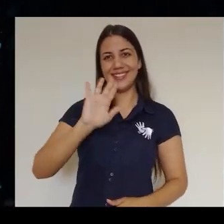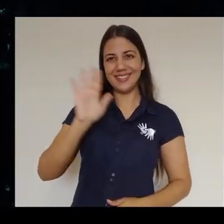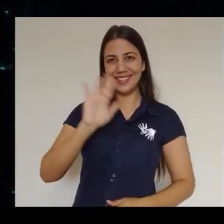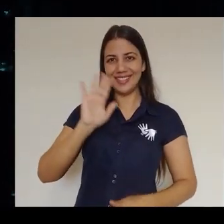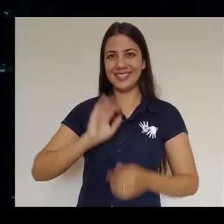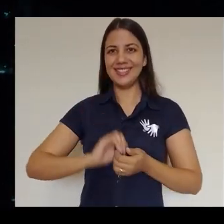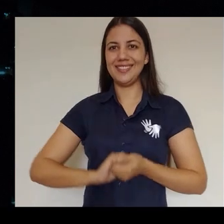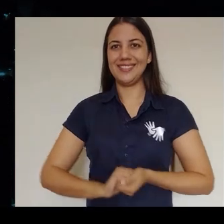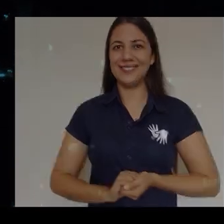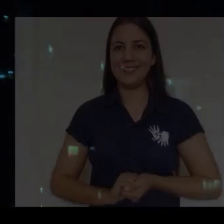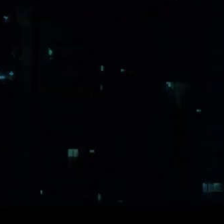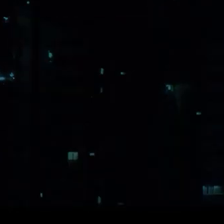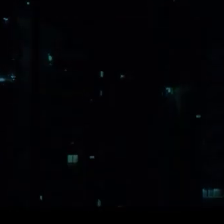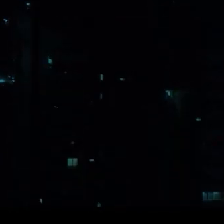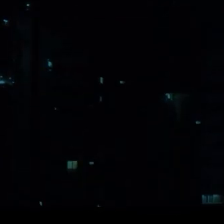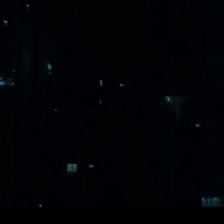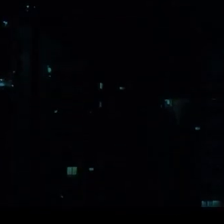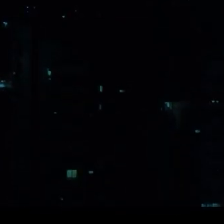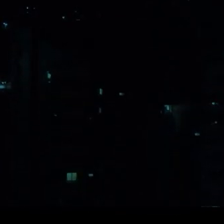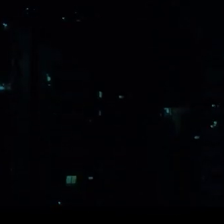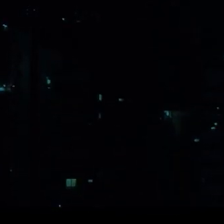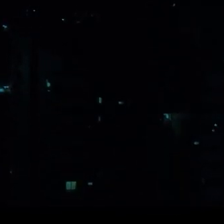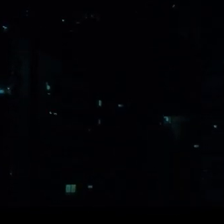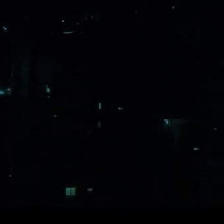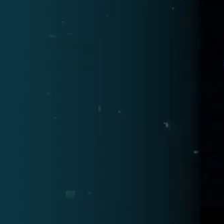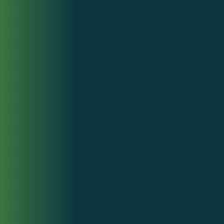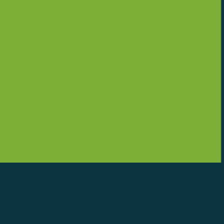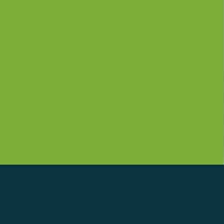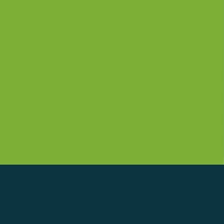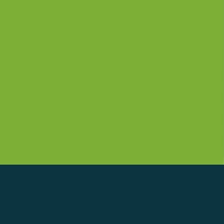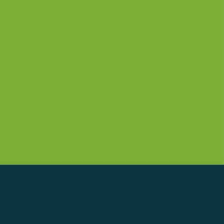Por Lícius cincuenta e cinco